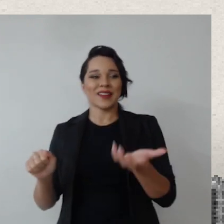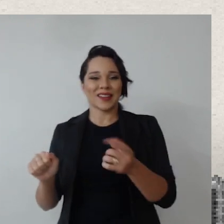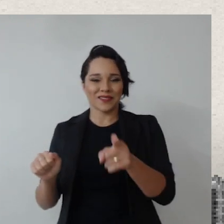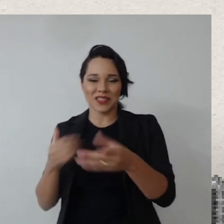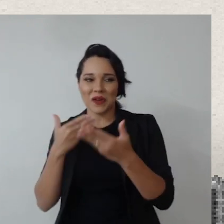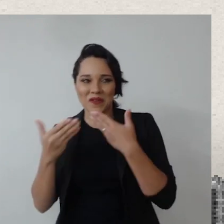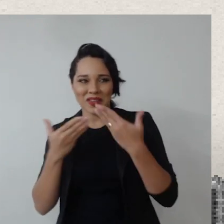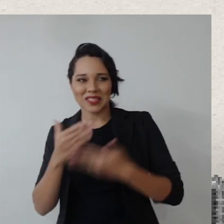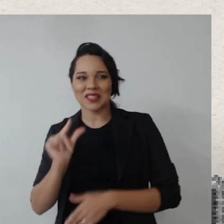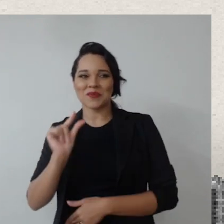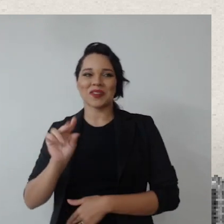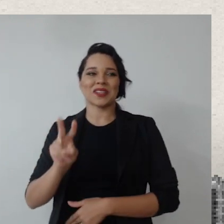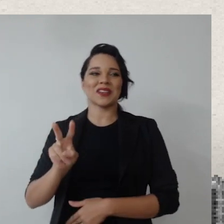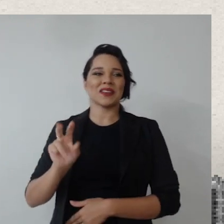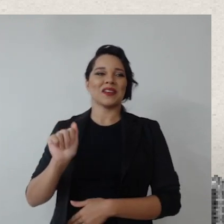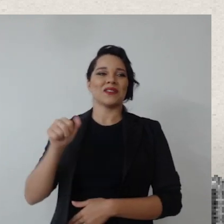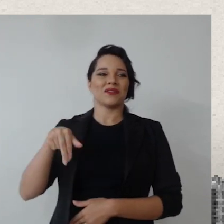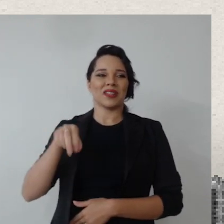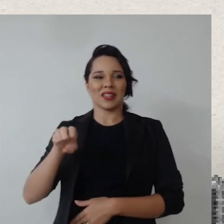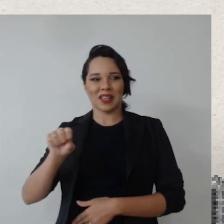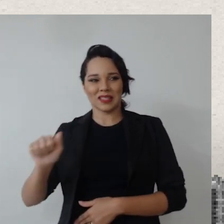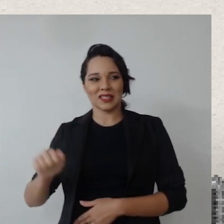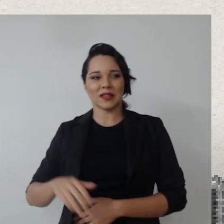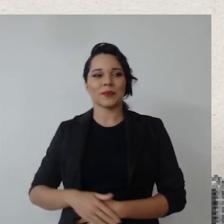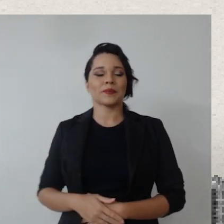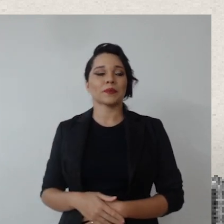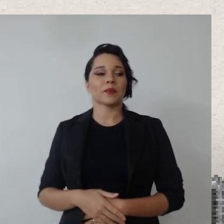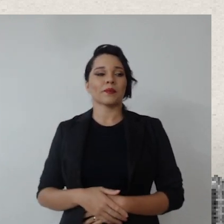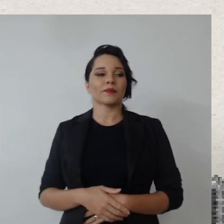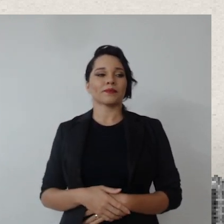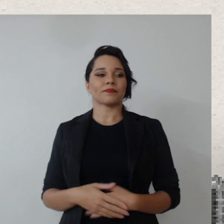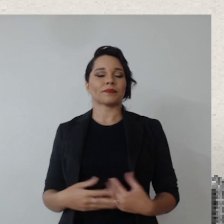eu gostaria que você dialogasse um pouquinho Vanessa, além do doutor Renato,